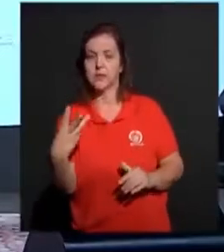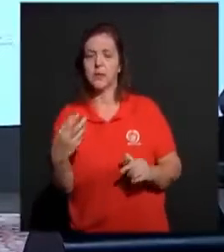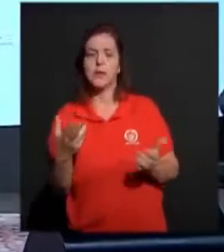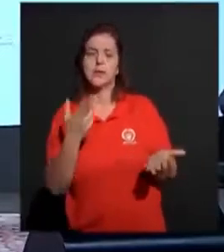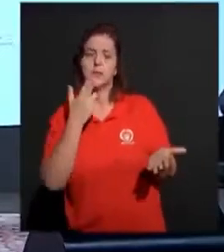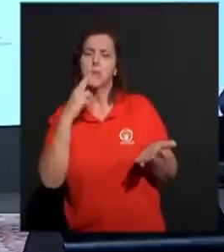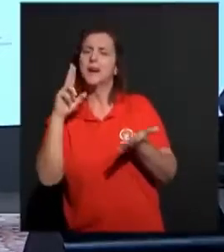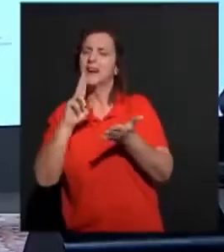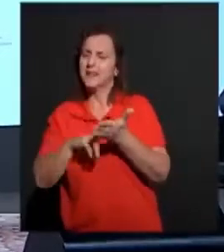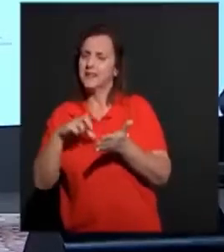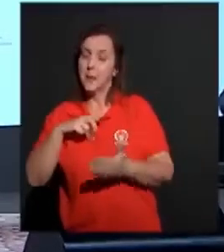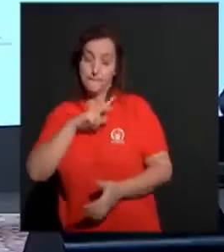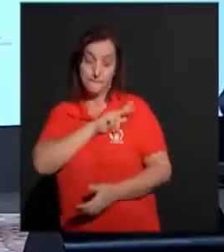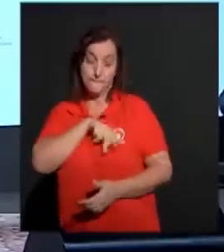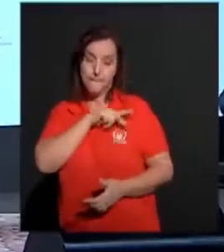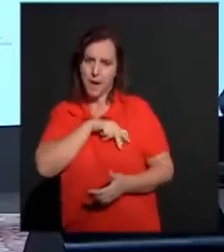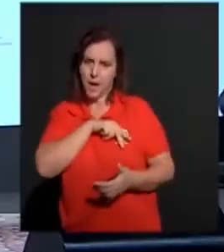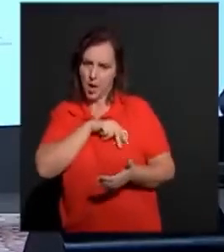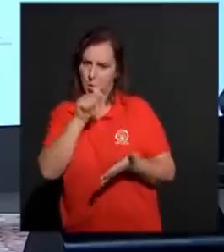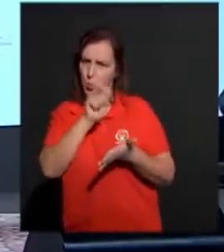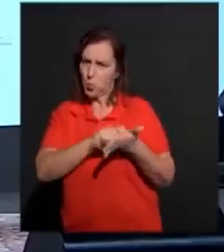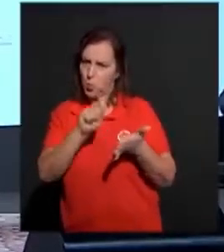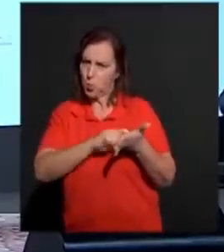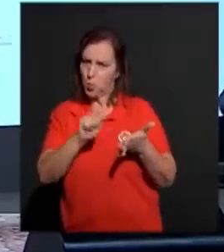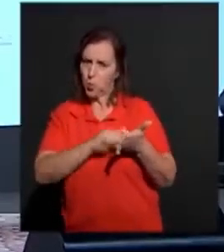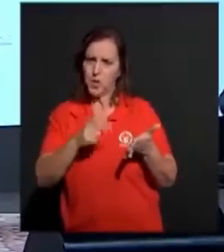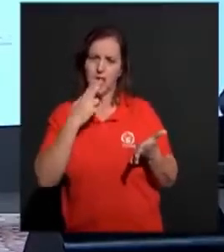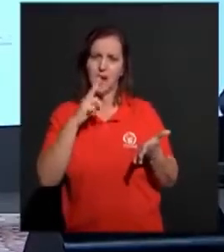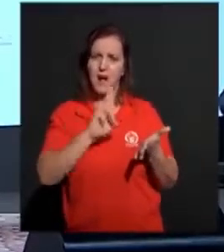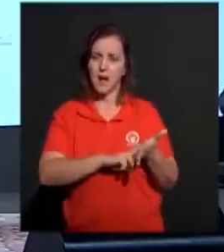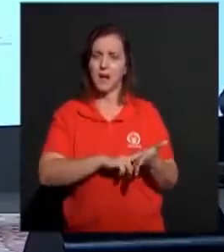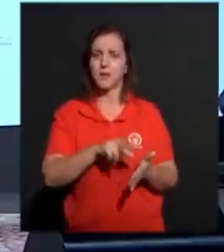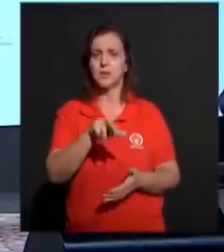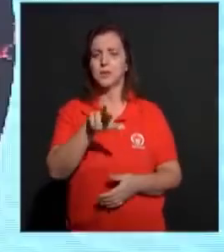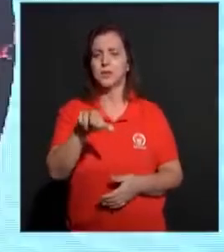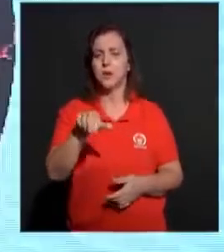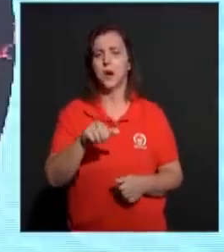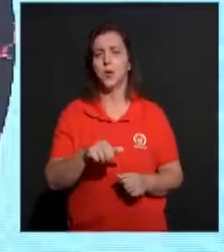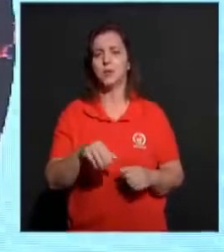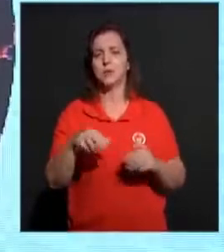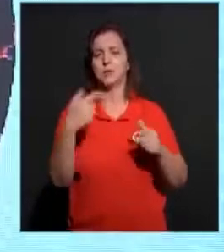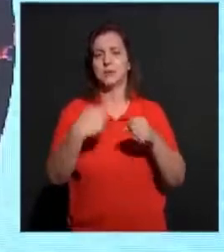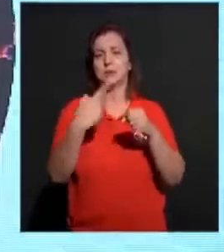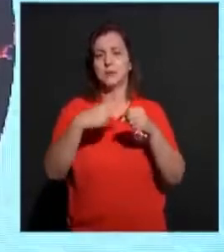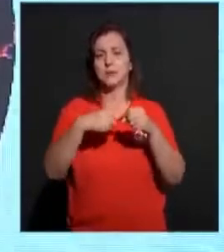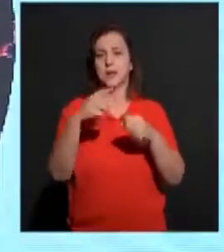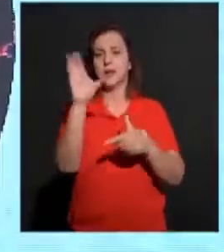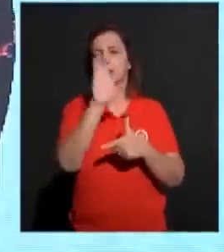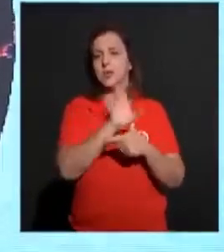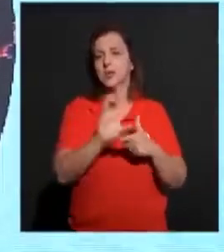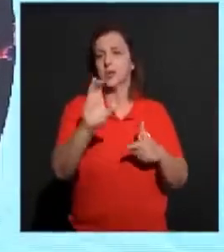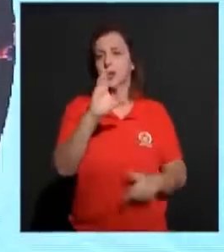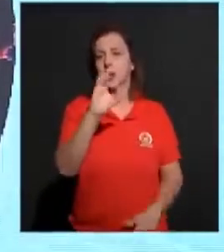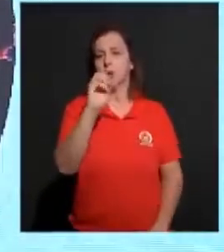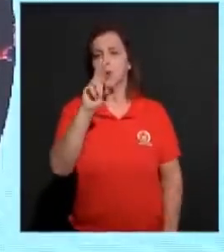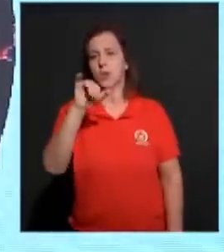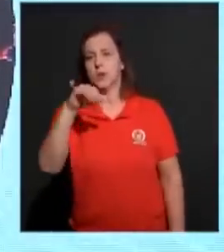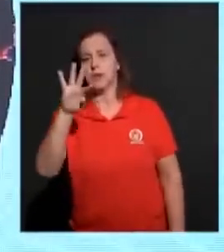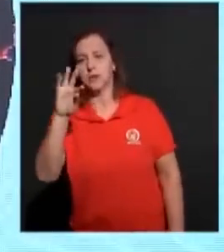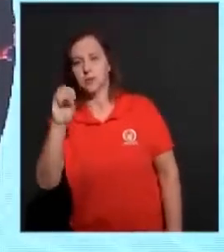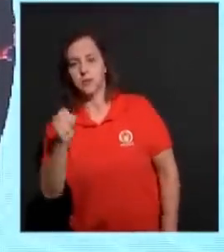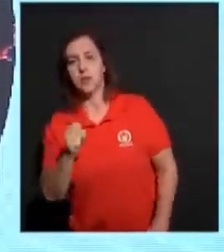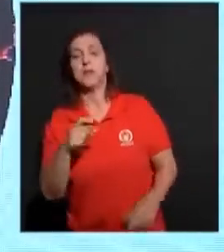carta. Paulo escreve essa carta aos nossos irmãos de Coríntios. E nós sabemos que, talvez